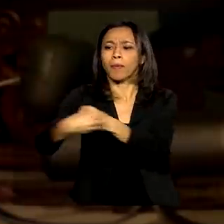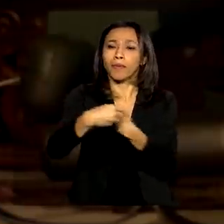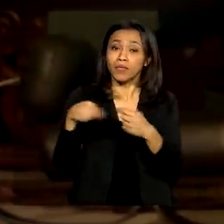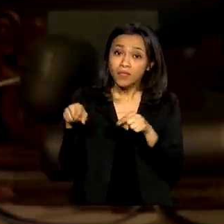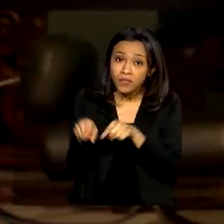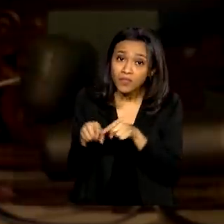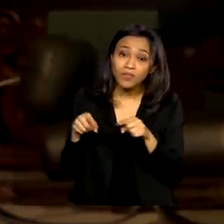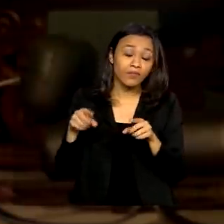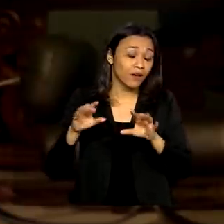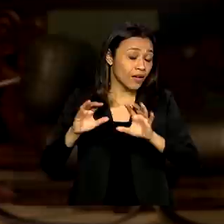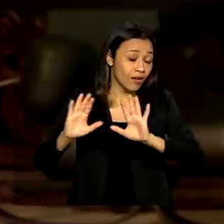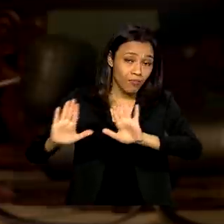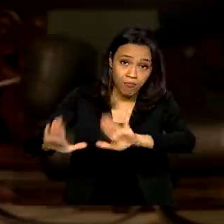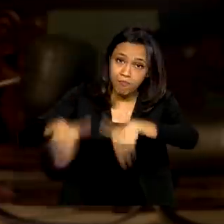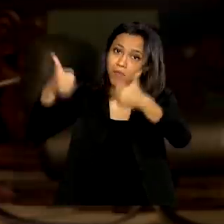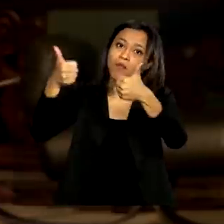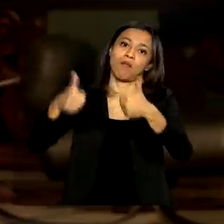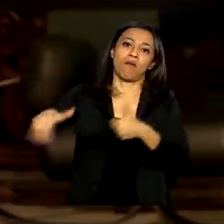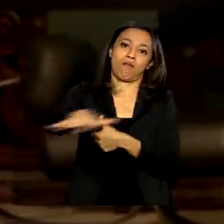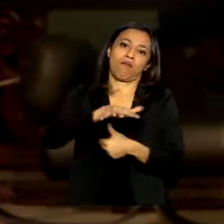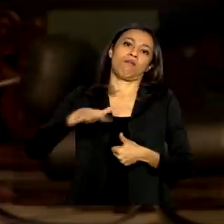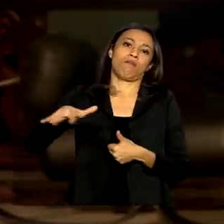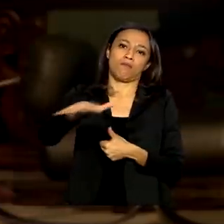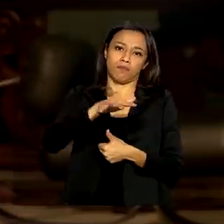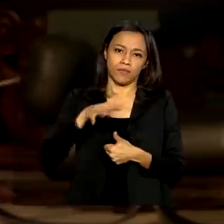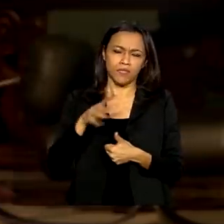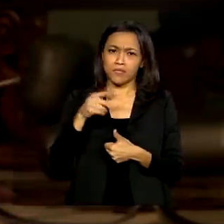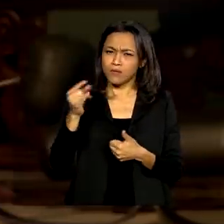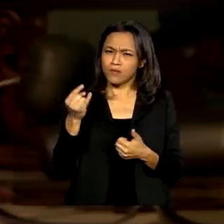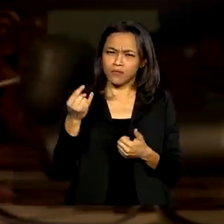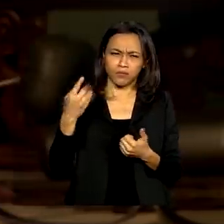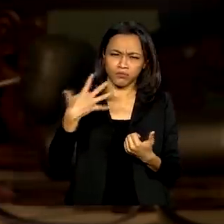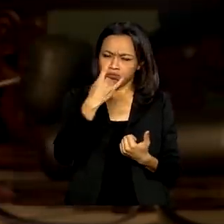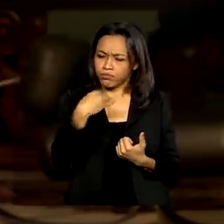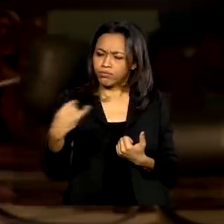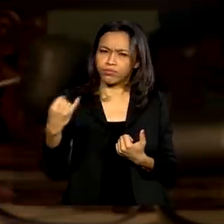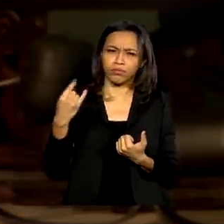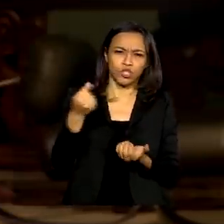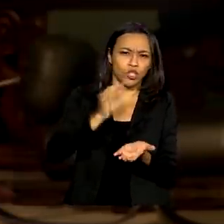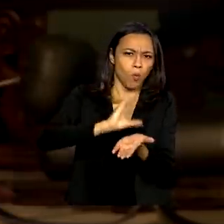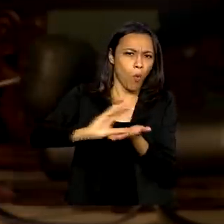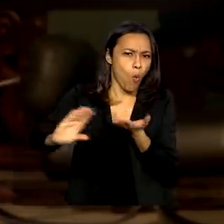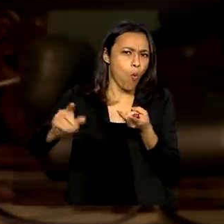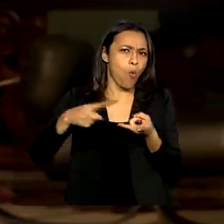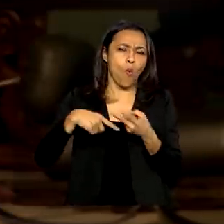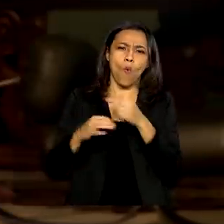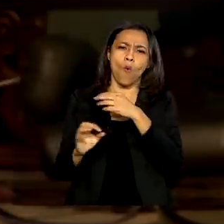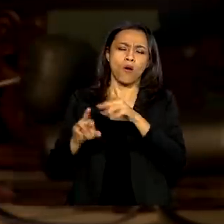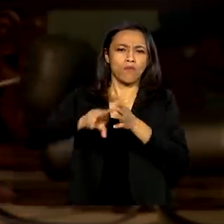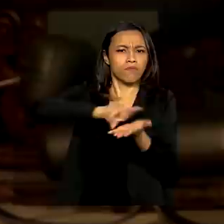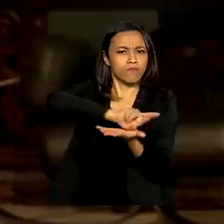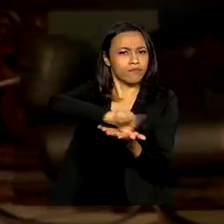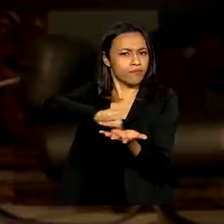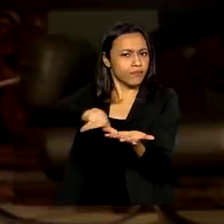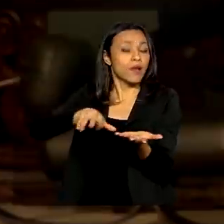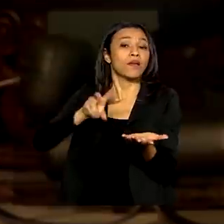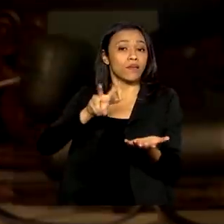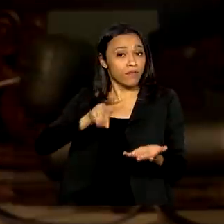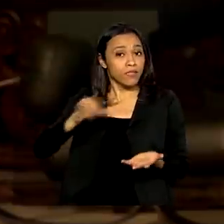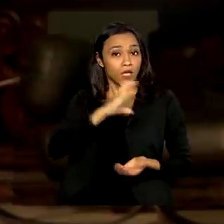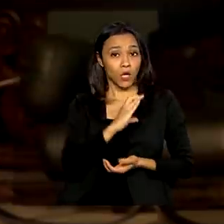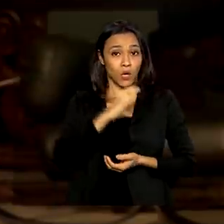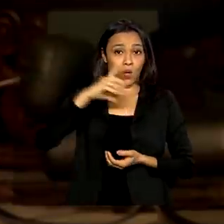vai modificar aquela região. É muito importante. Isso atrai investimentos, investimentos grandes, que vão ser coordenados entre o agente